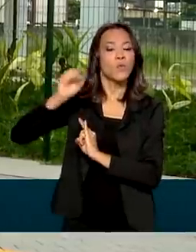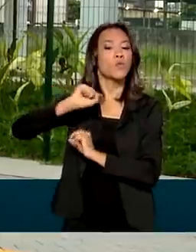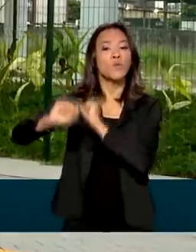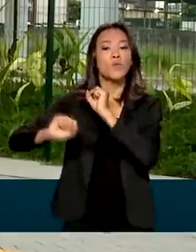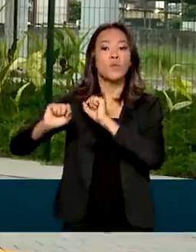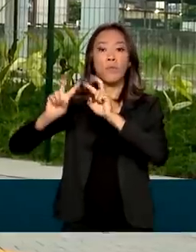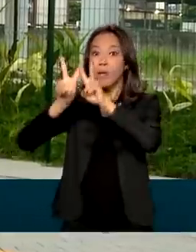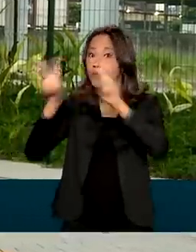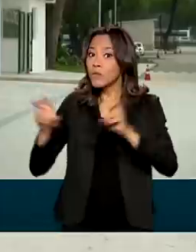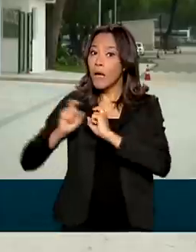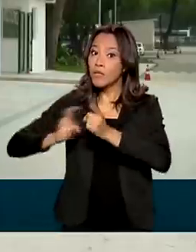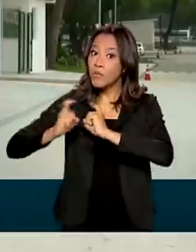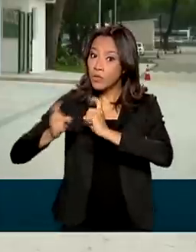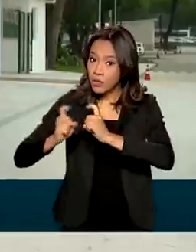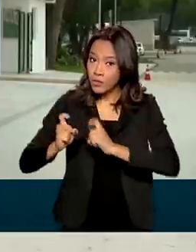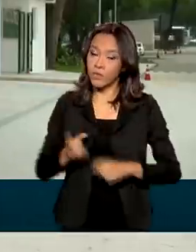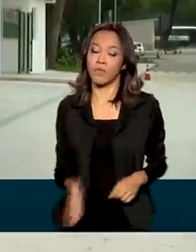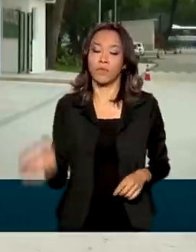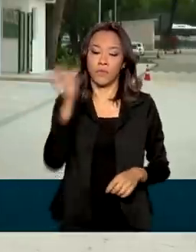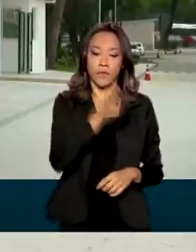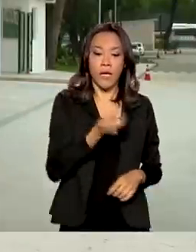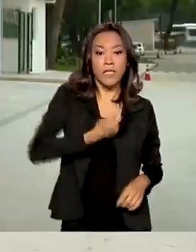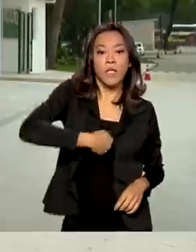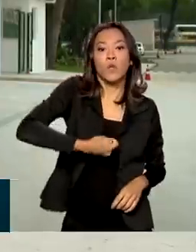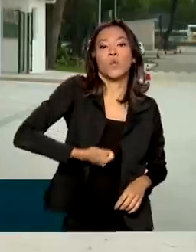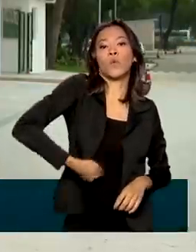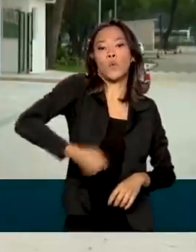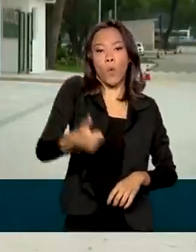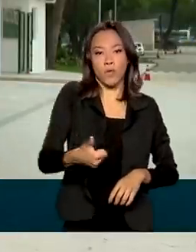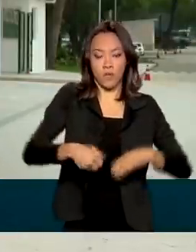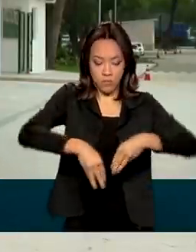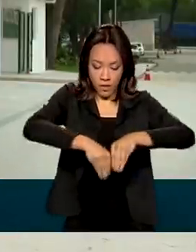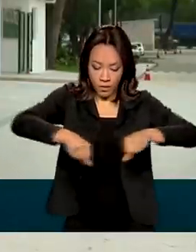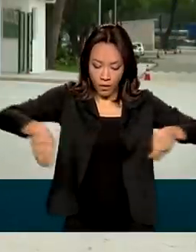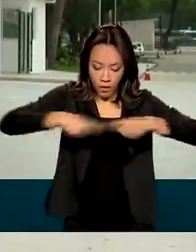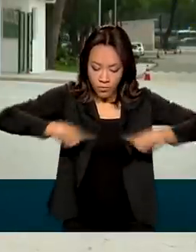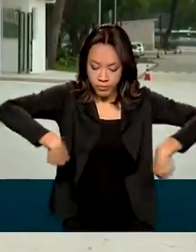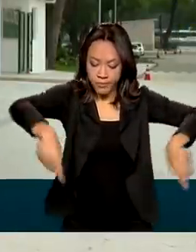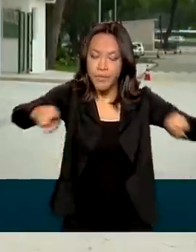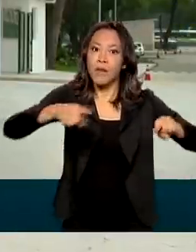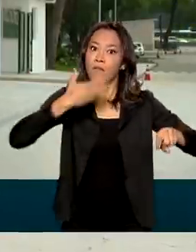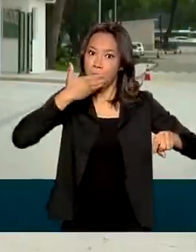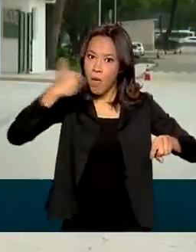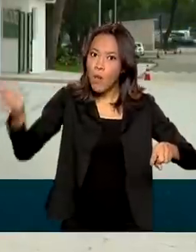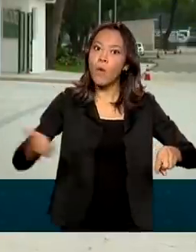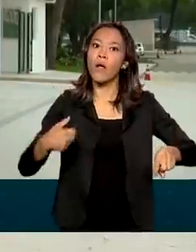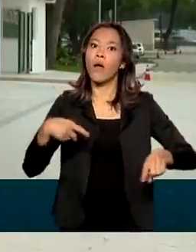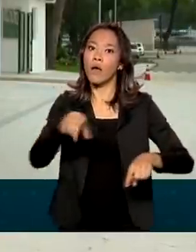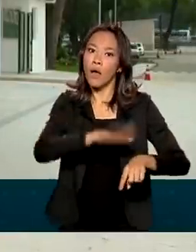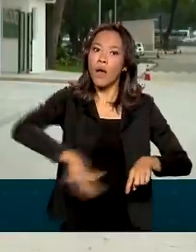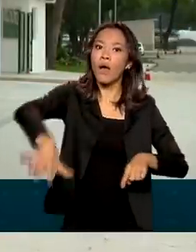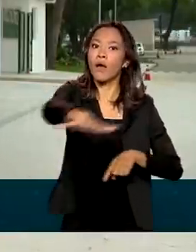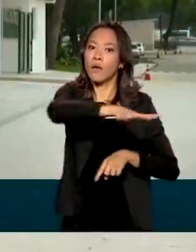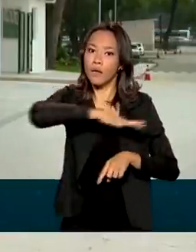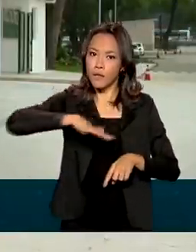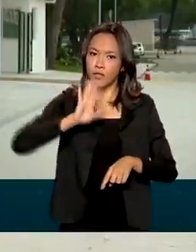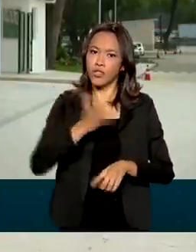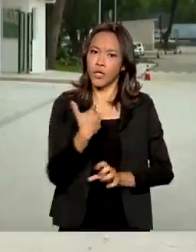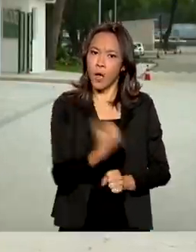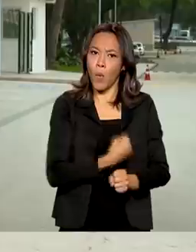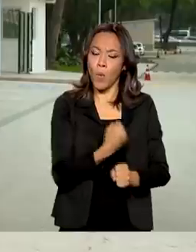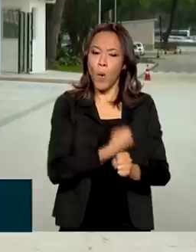administrativos. A doação vai ampliar a capacidade de atuação da Fiocruz. Na nova área, já está sendo